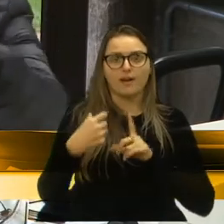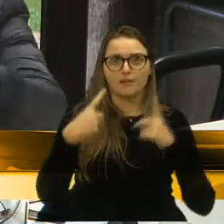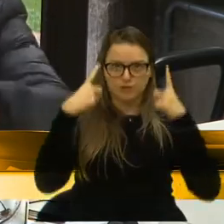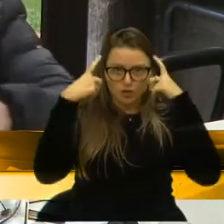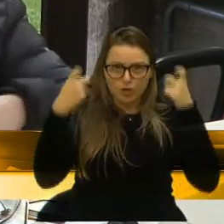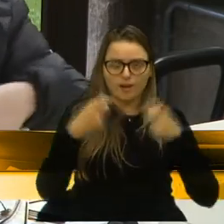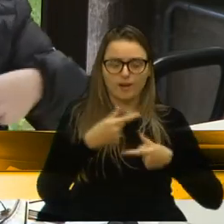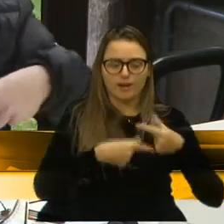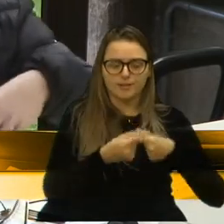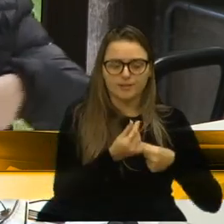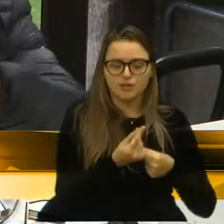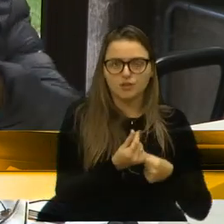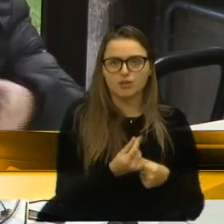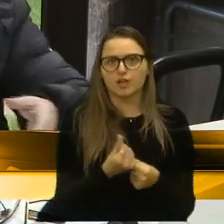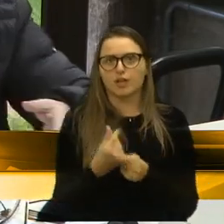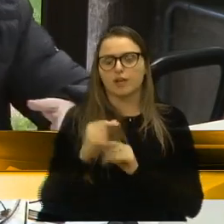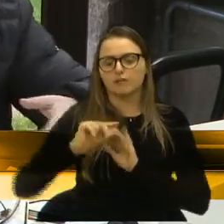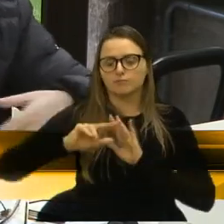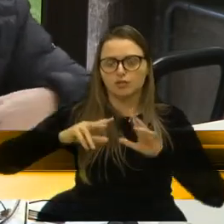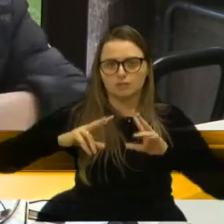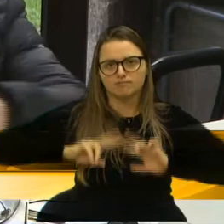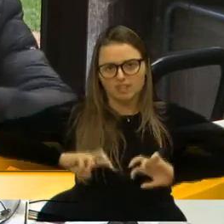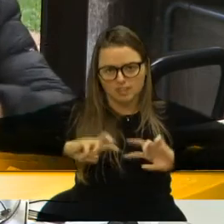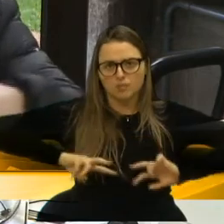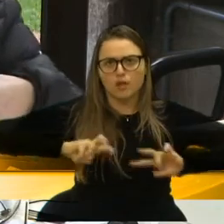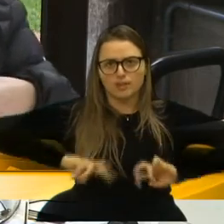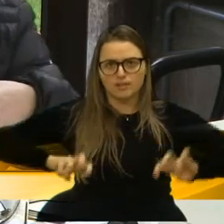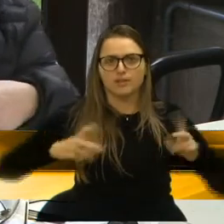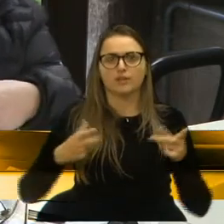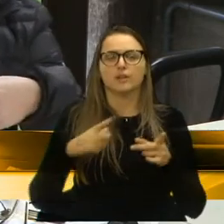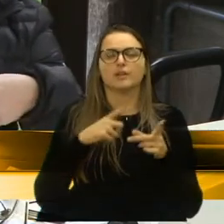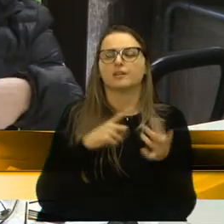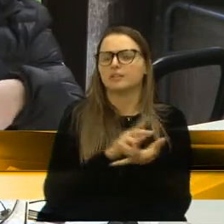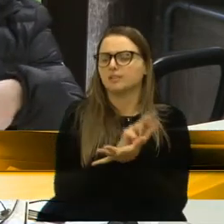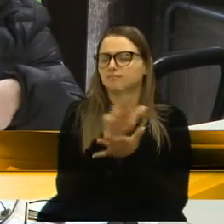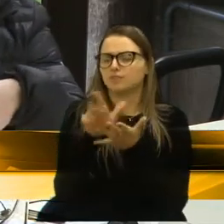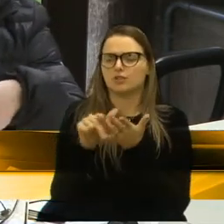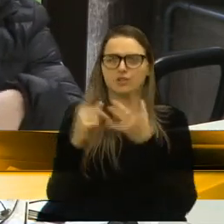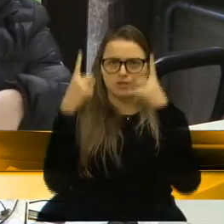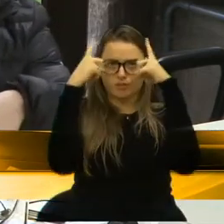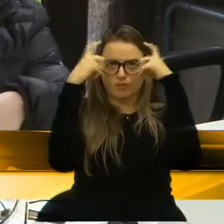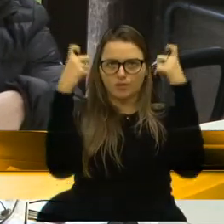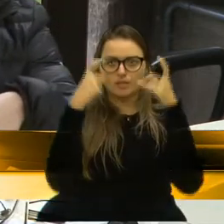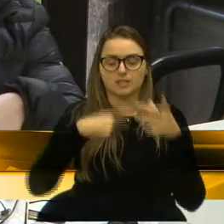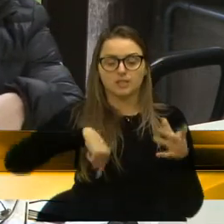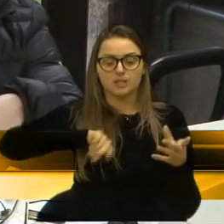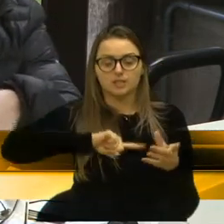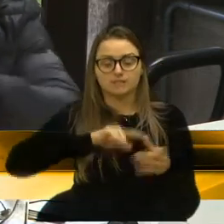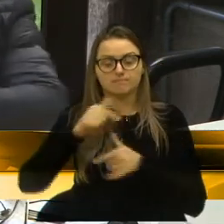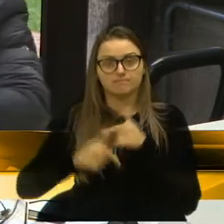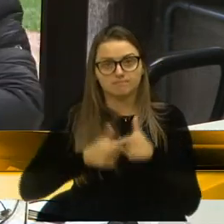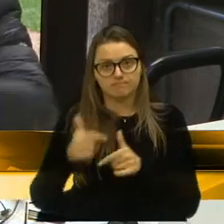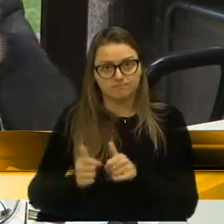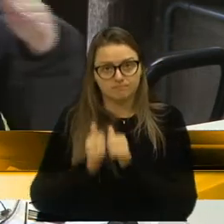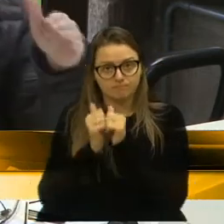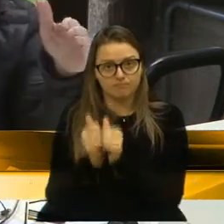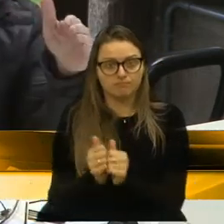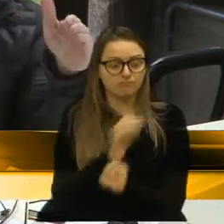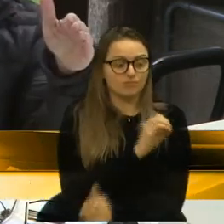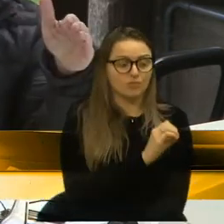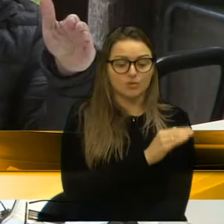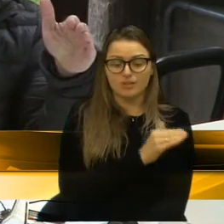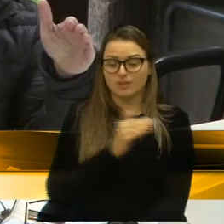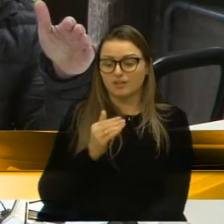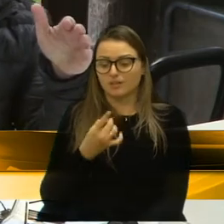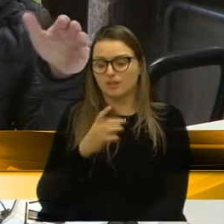agressão patrimonial, tem diversas agressões e esse trabalho sendo feito de forma unificada, ele vai do zero aos 100 anos, não